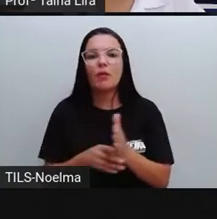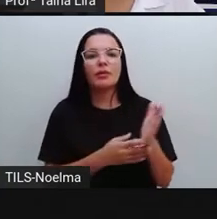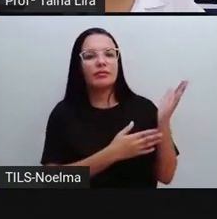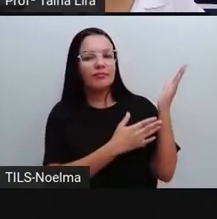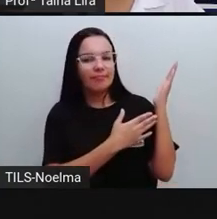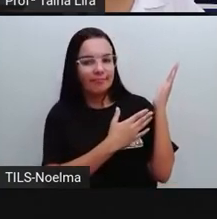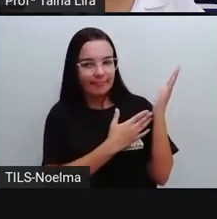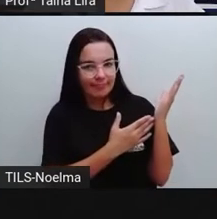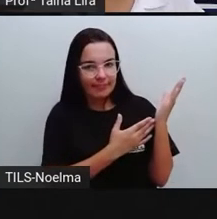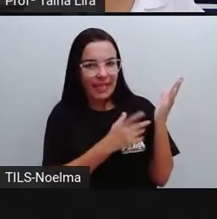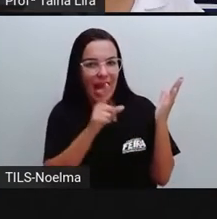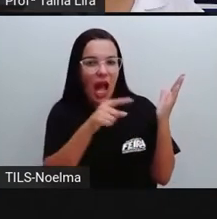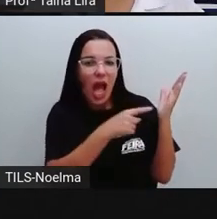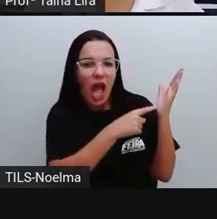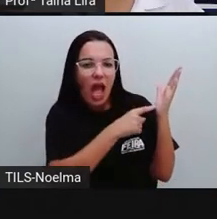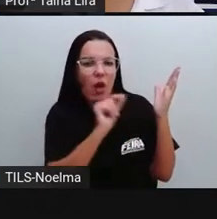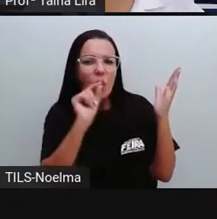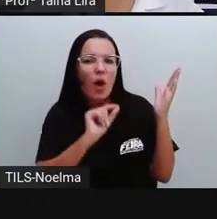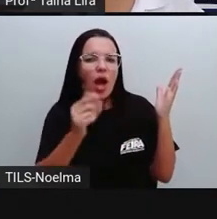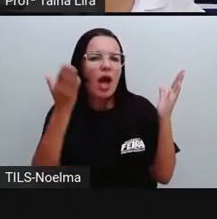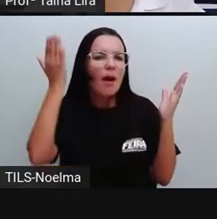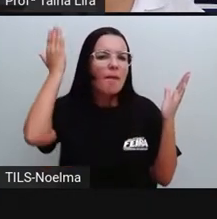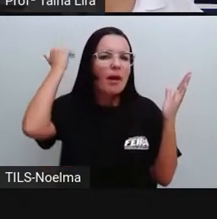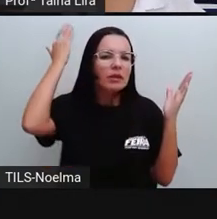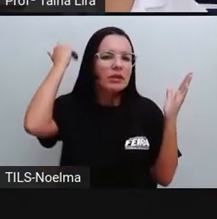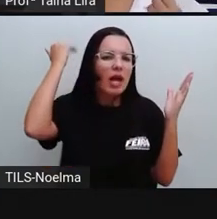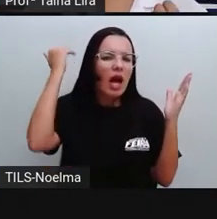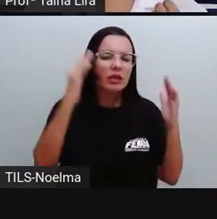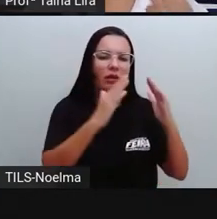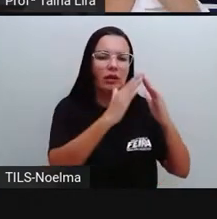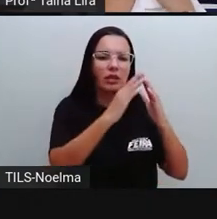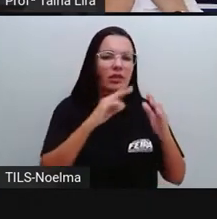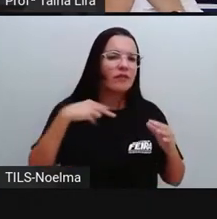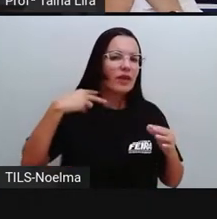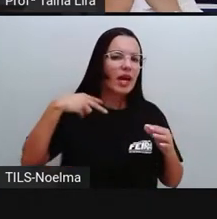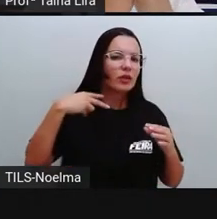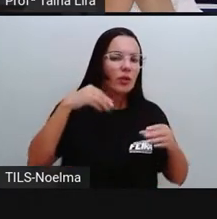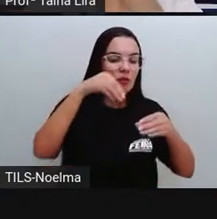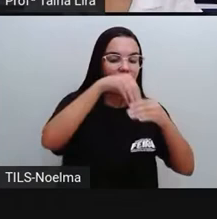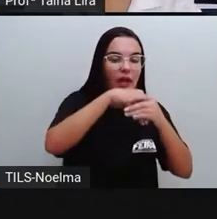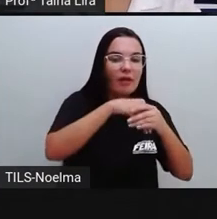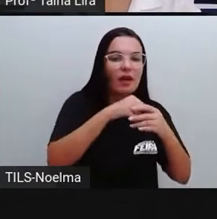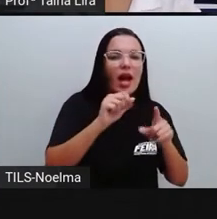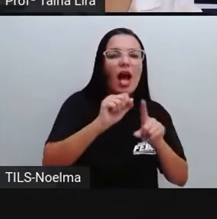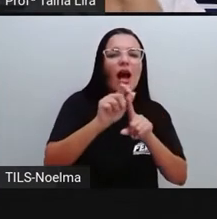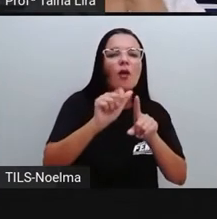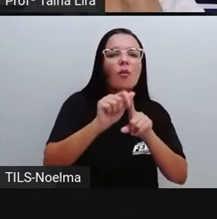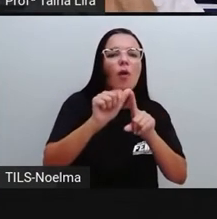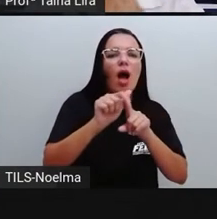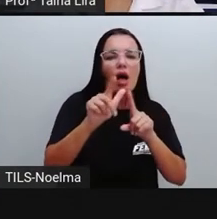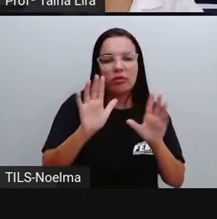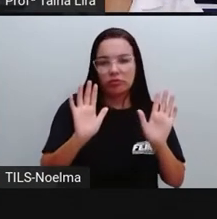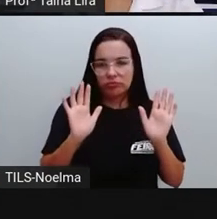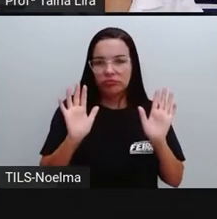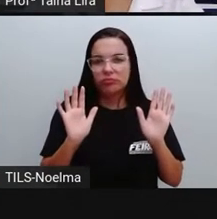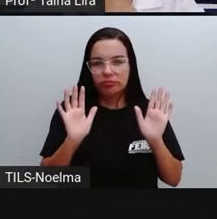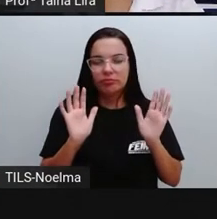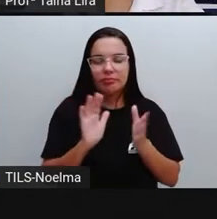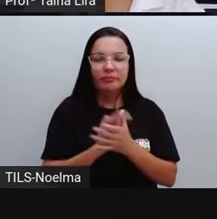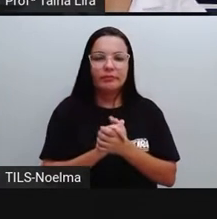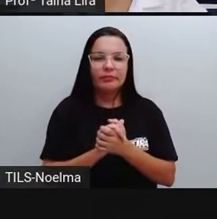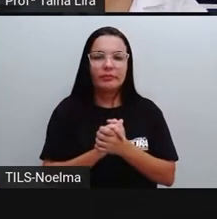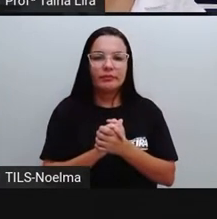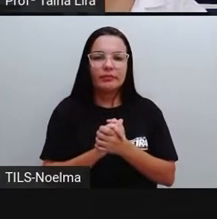Então, esse é o edifício, o antigo edifício do INSS, na rua Salles